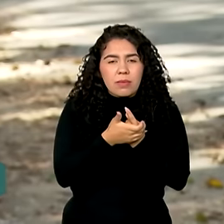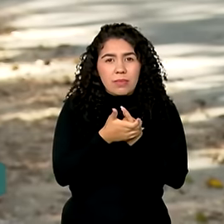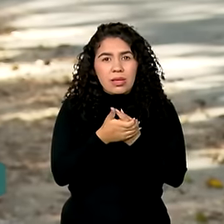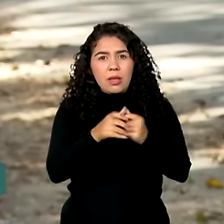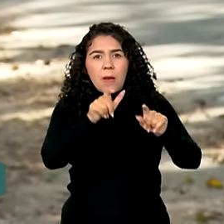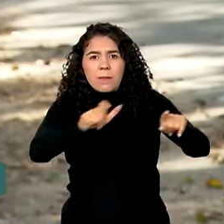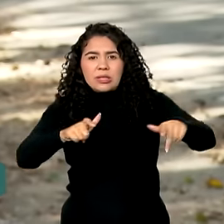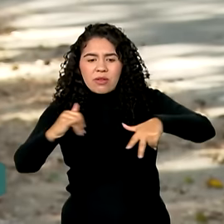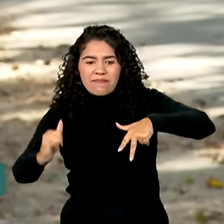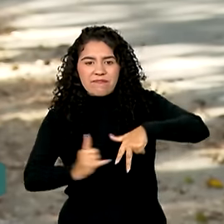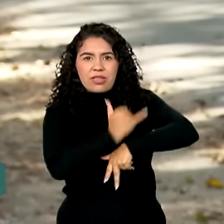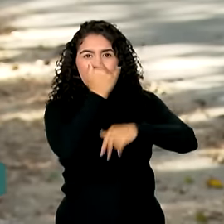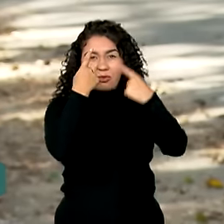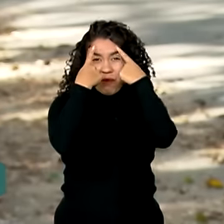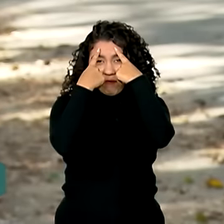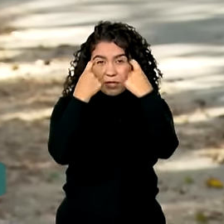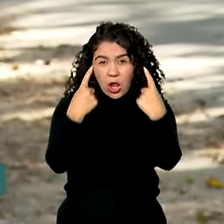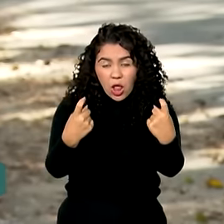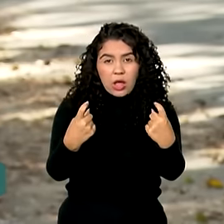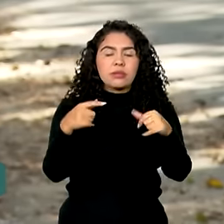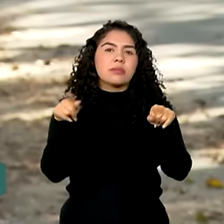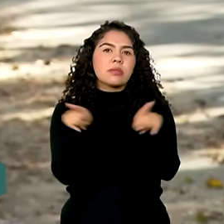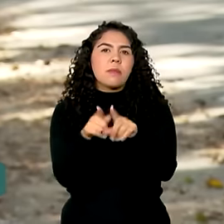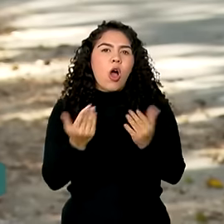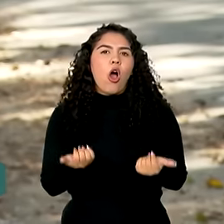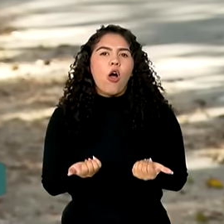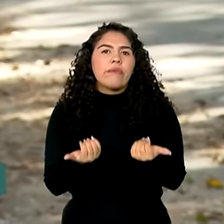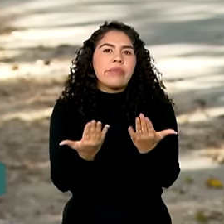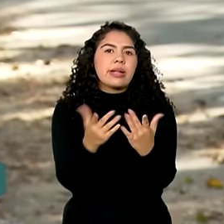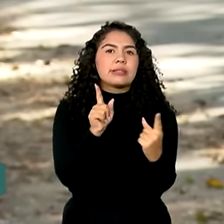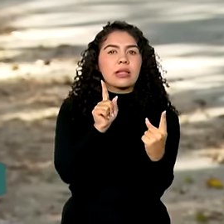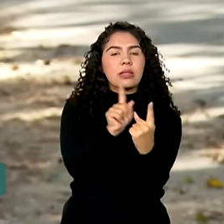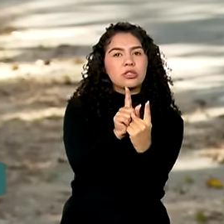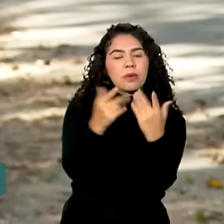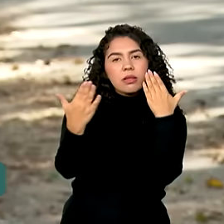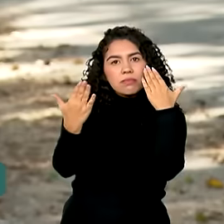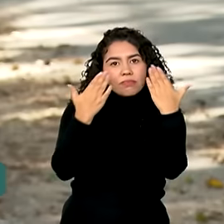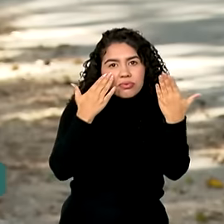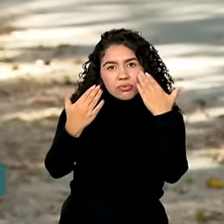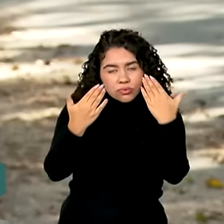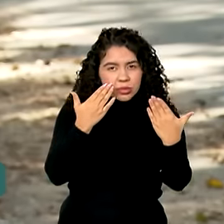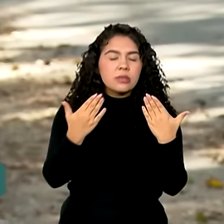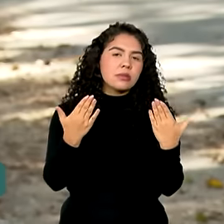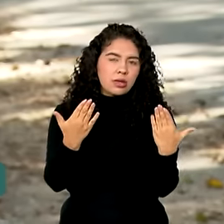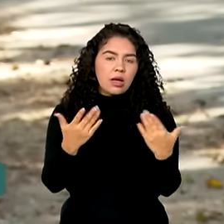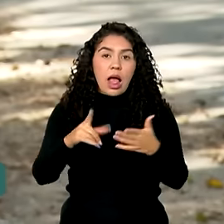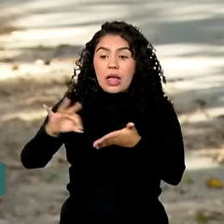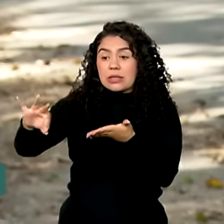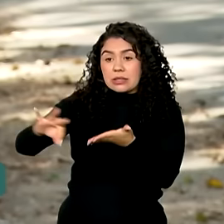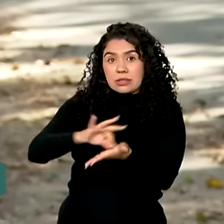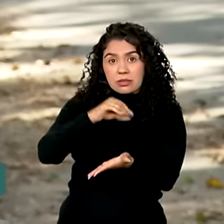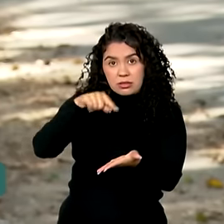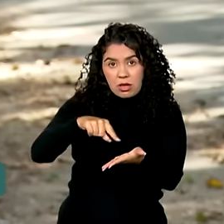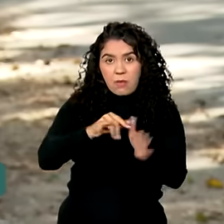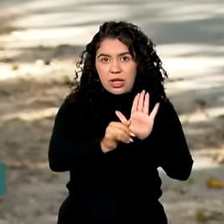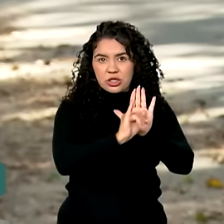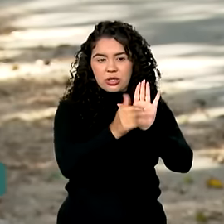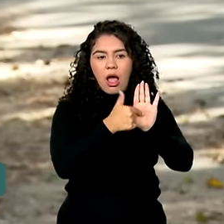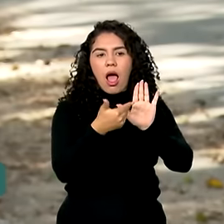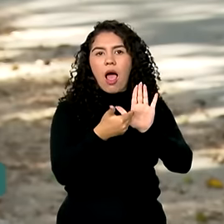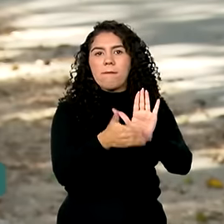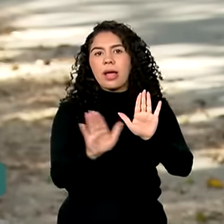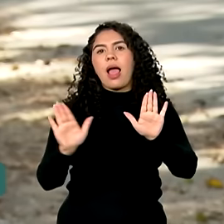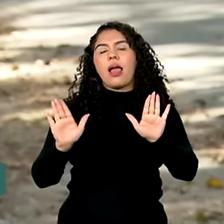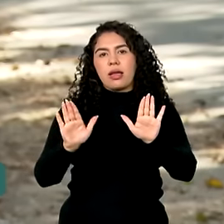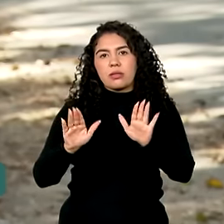de violência, oferecendo, por exemplo, atendimento psicossocial. As inscrições estão abertas, então, para